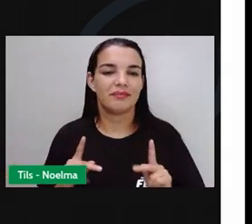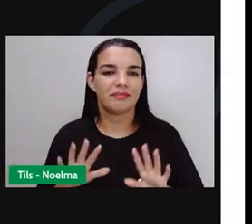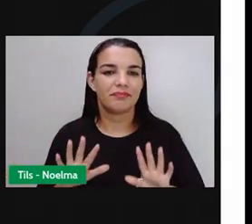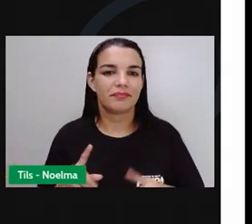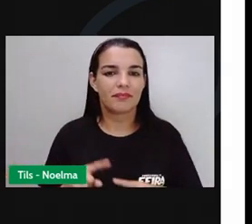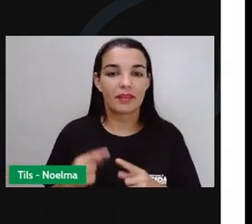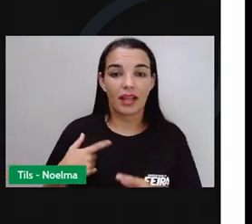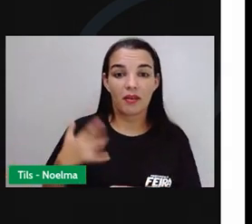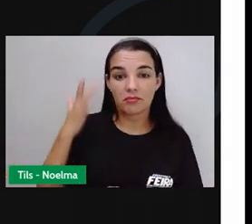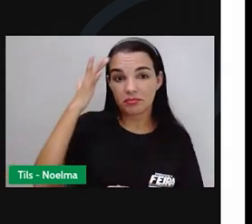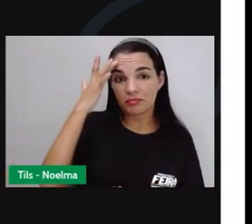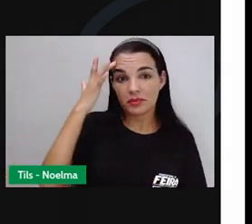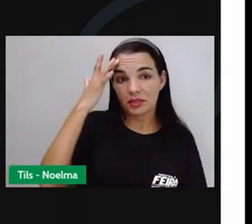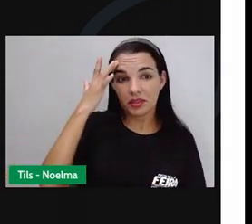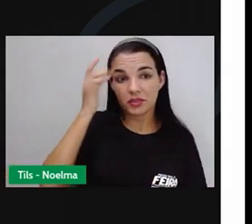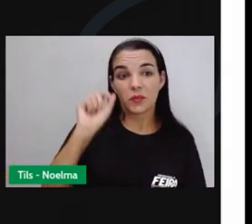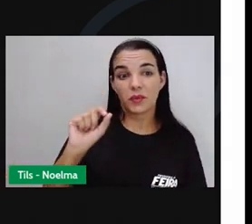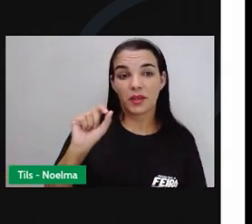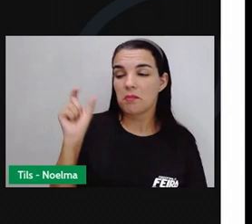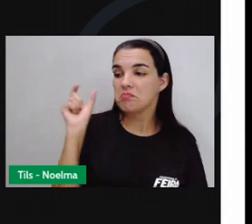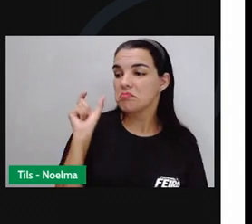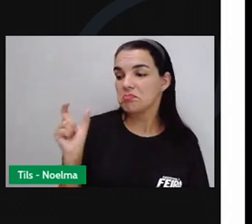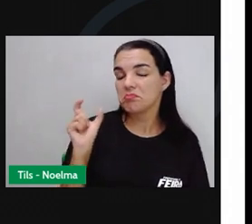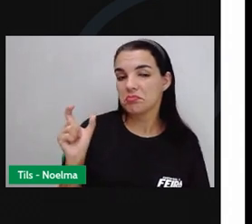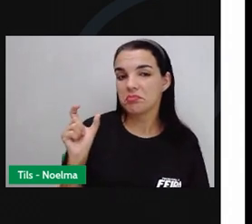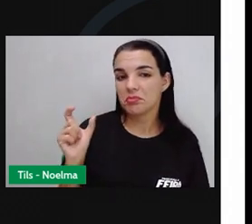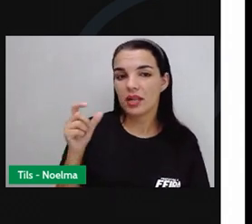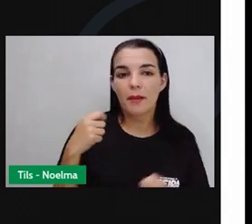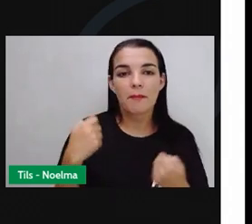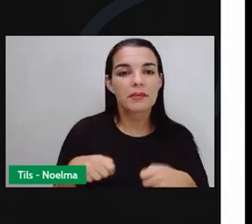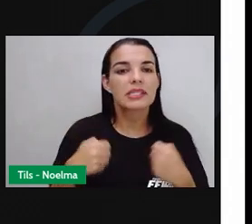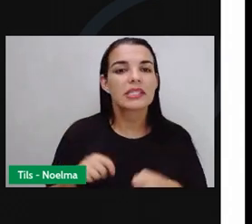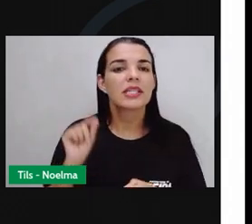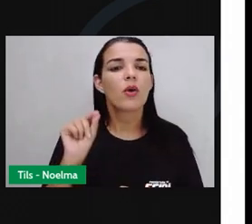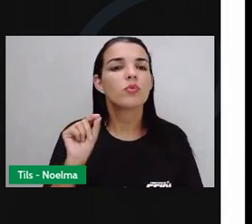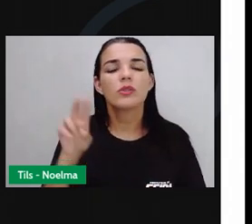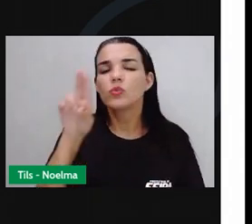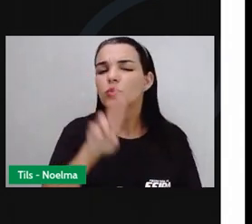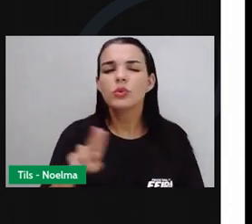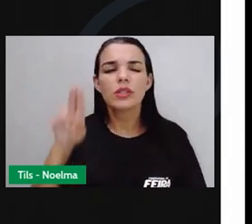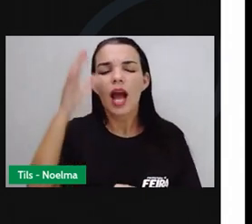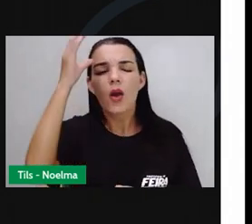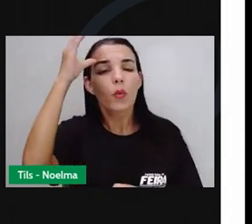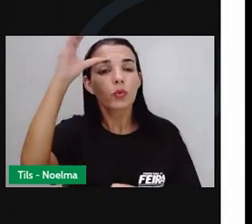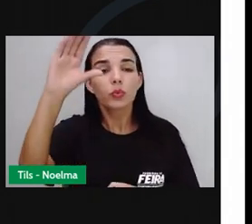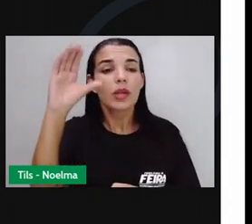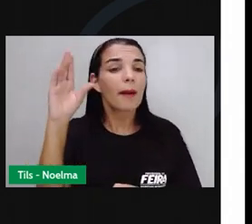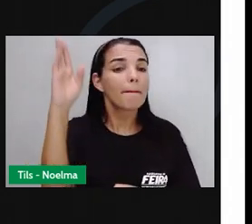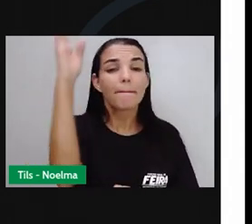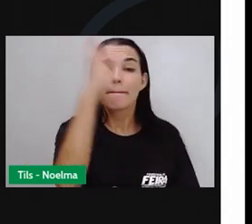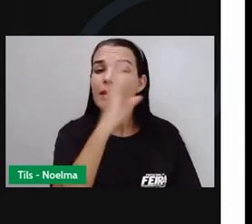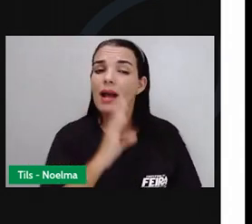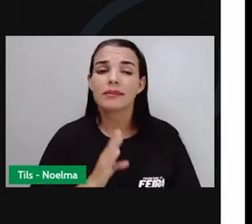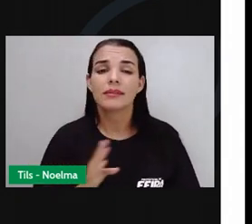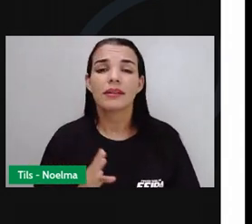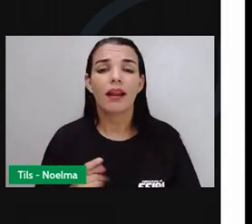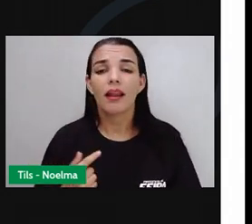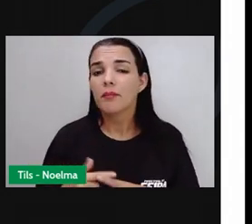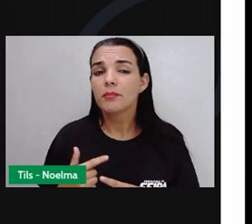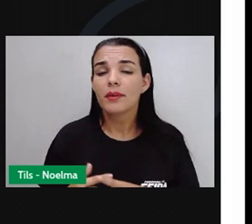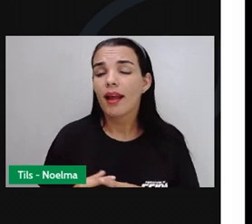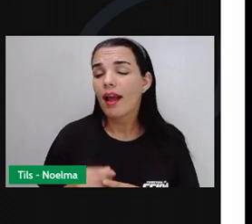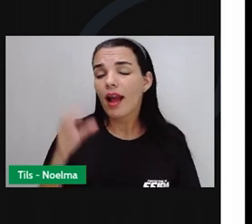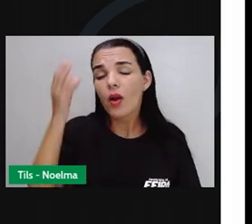Eu não gosto desse termo, cultura popular, não. É cultura brasileira. Nos acostumamos a ver a cultura do